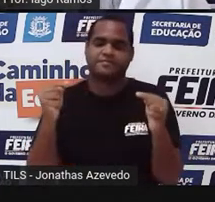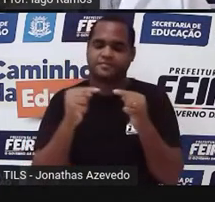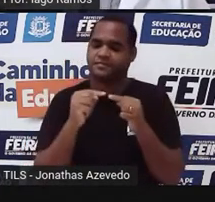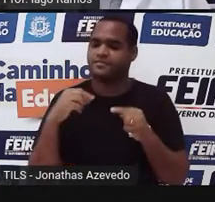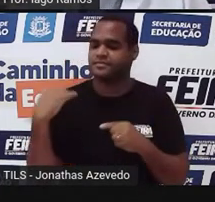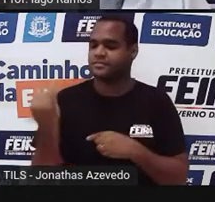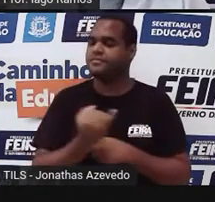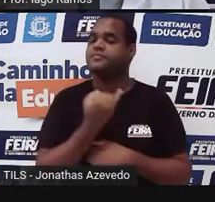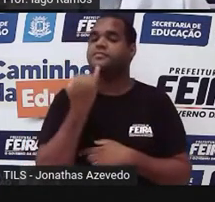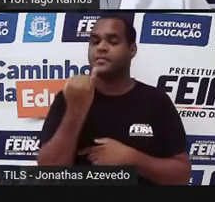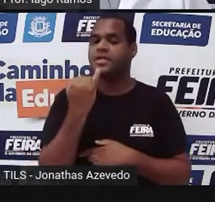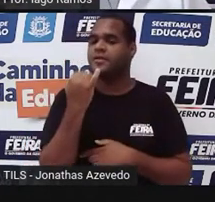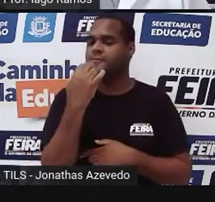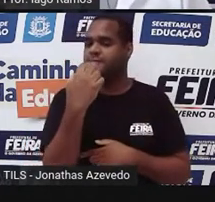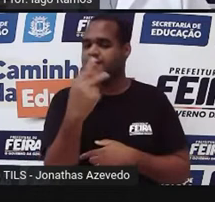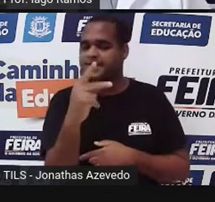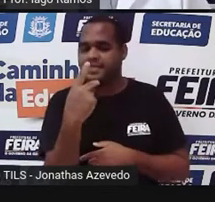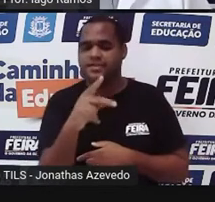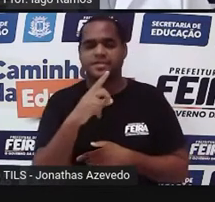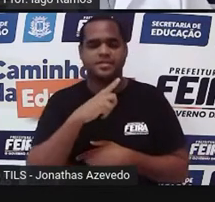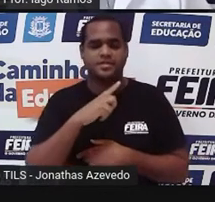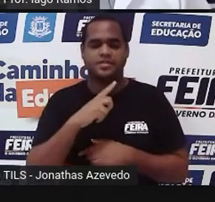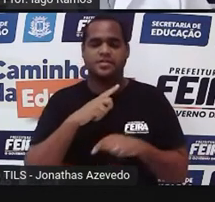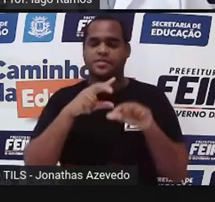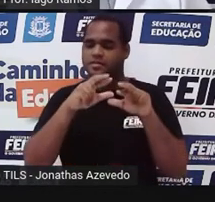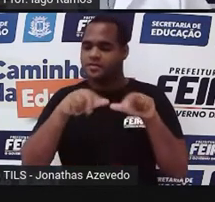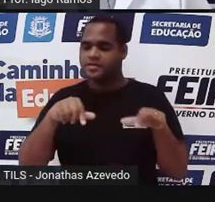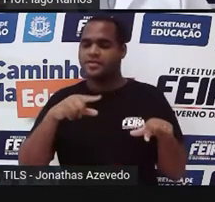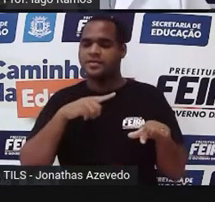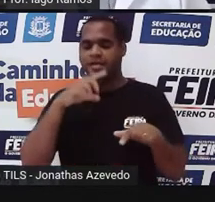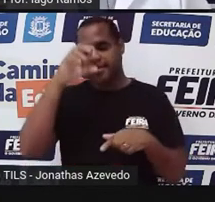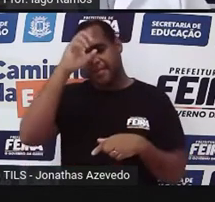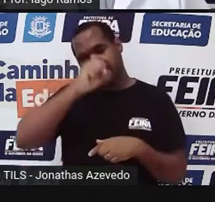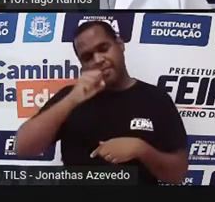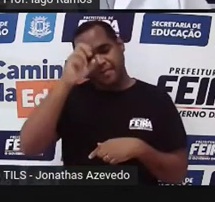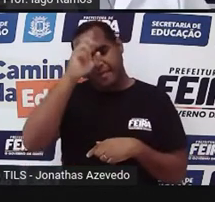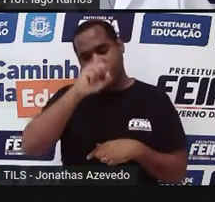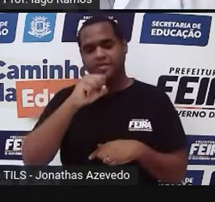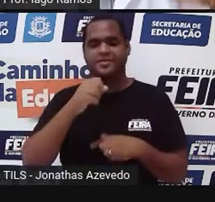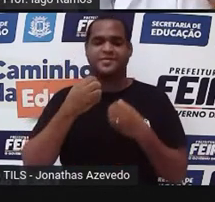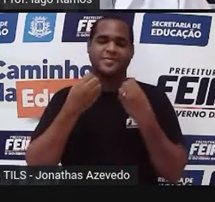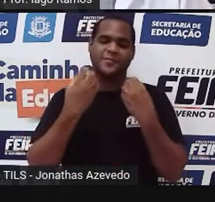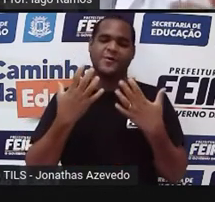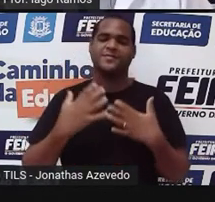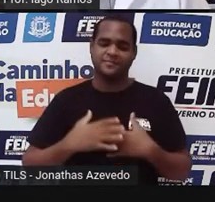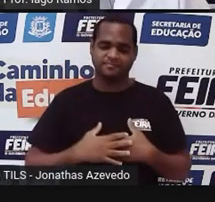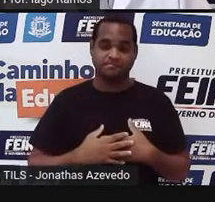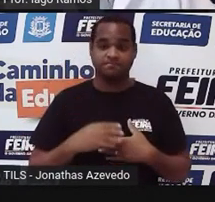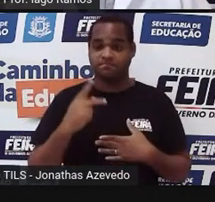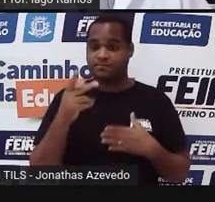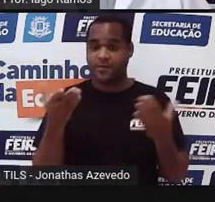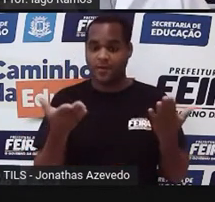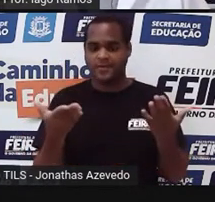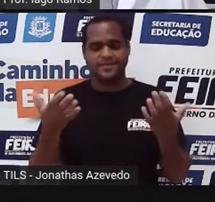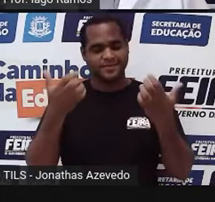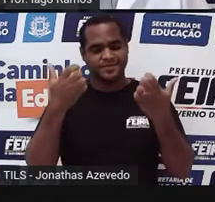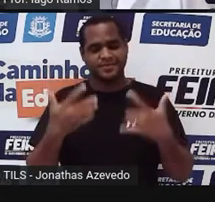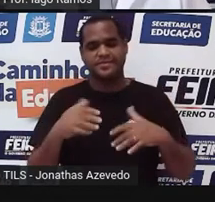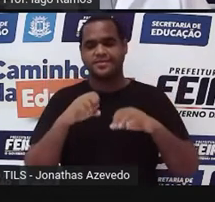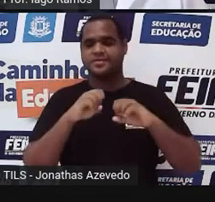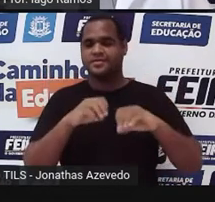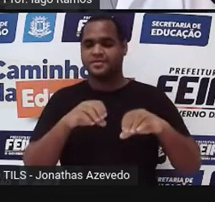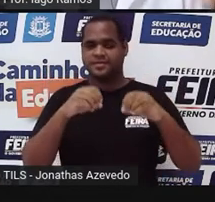ferramenta quando a gente está aprendendo alguma coisa. Então, nessa aula, de novo, a gente continua com essa